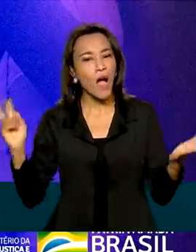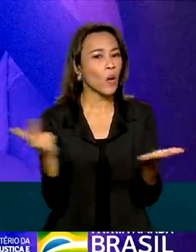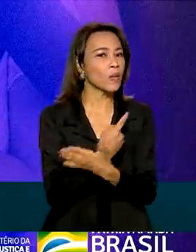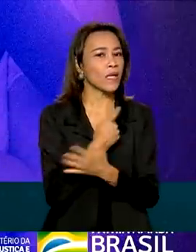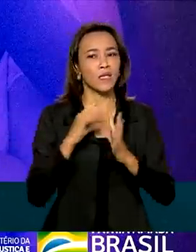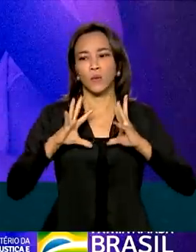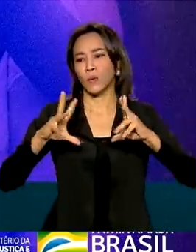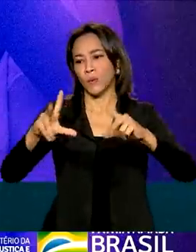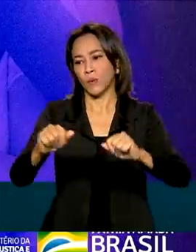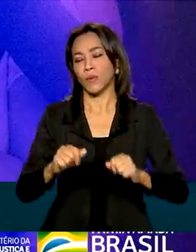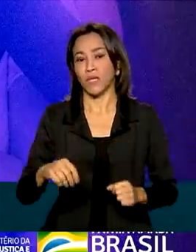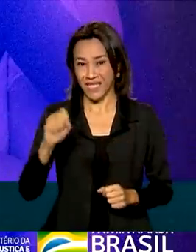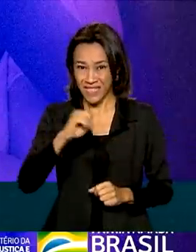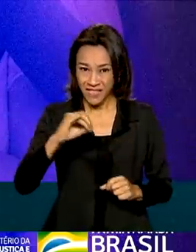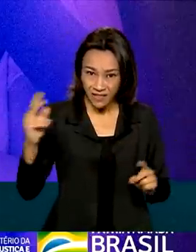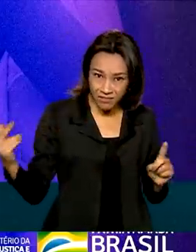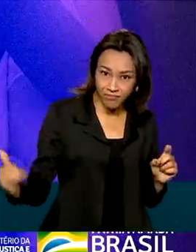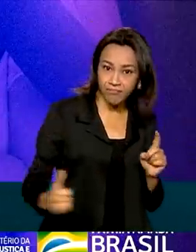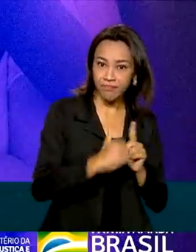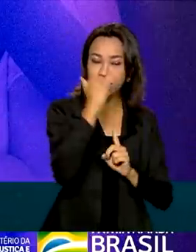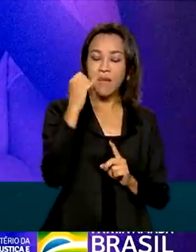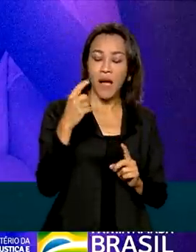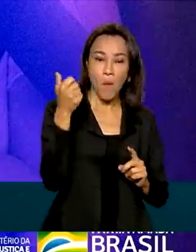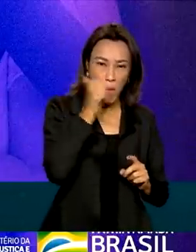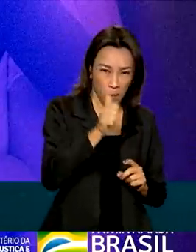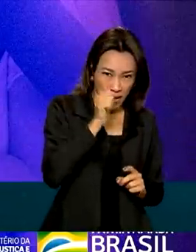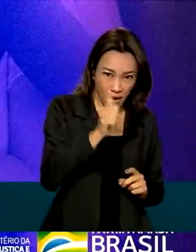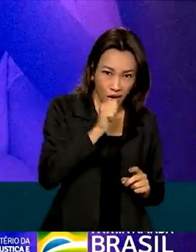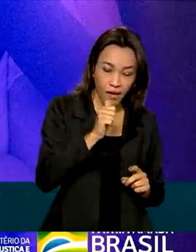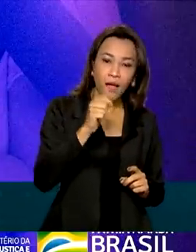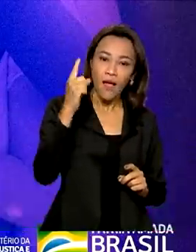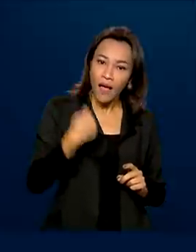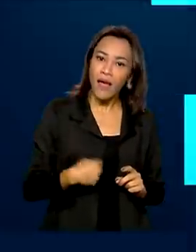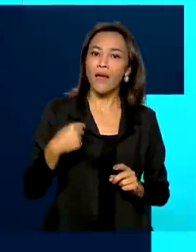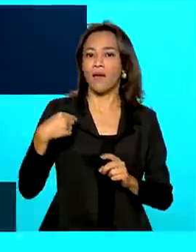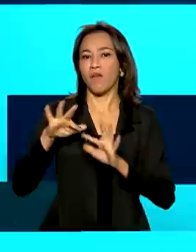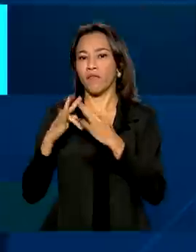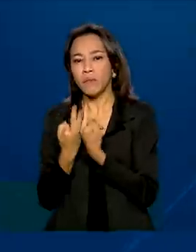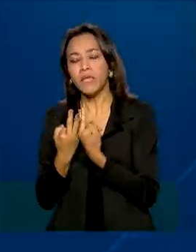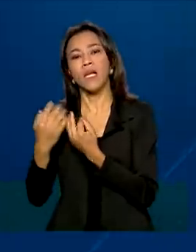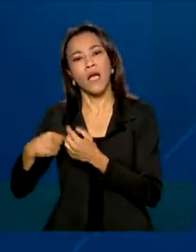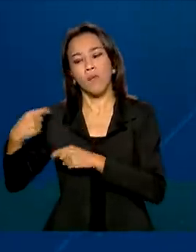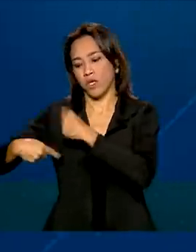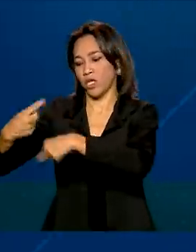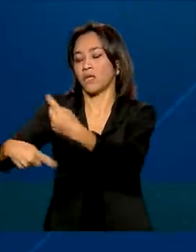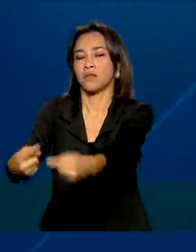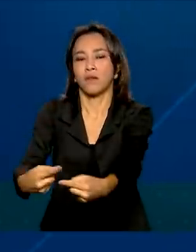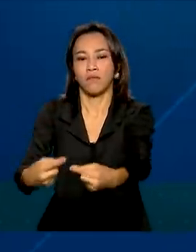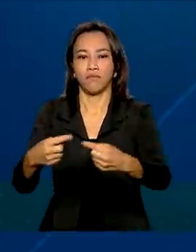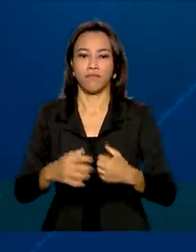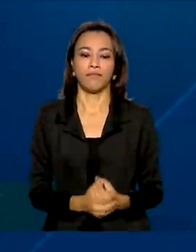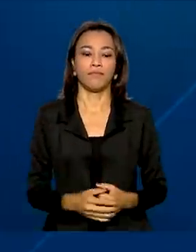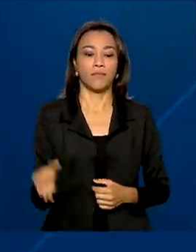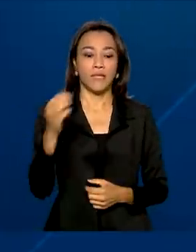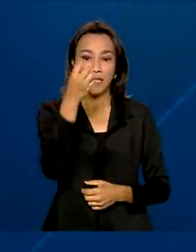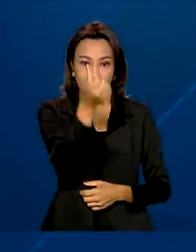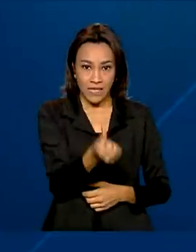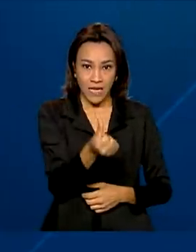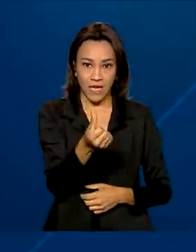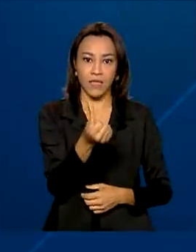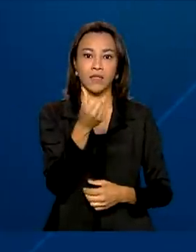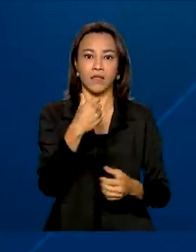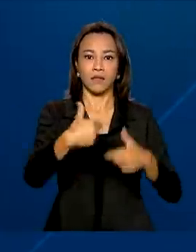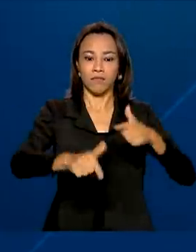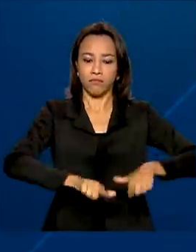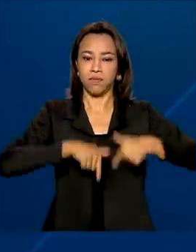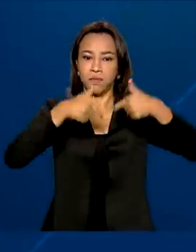Machucar uma mulher é machucar uma família, é machucar uma geração inteira. Serão seis eixos de atuação. Analisar